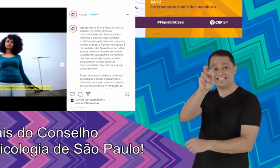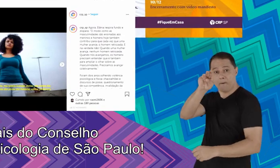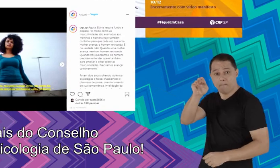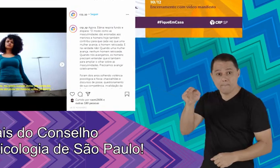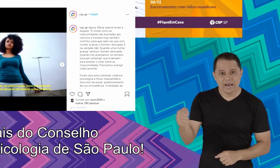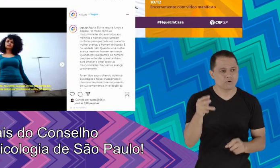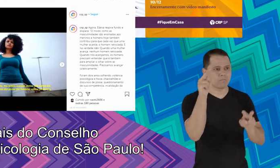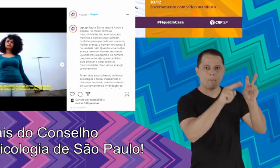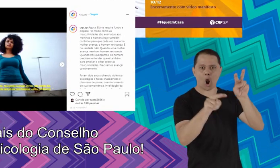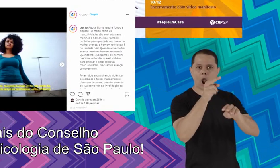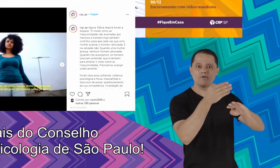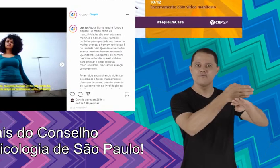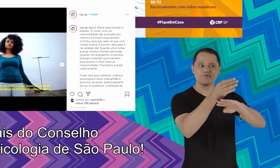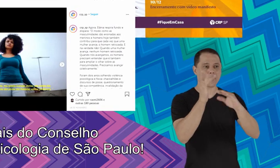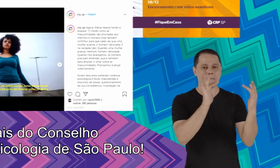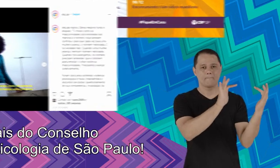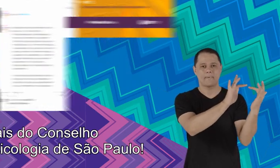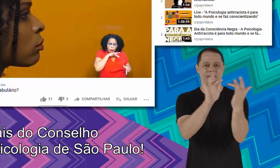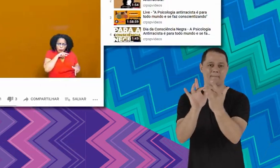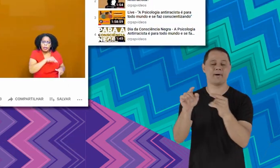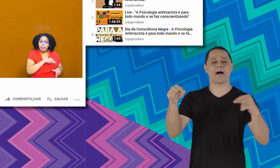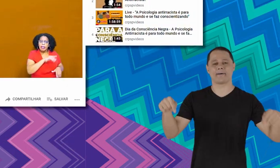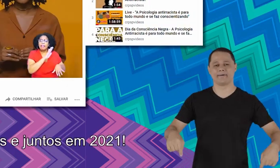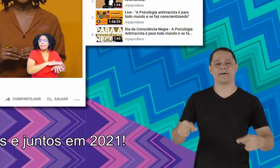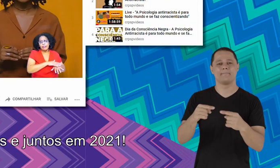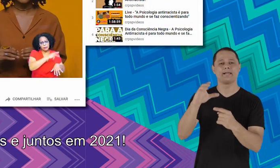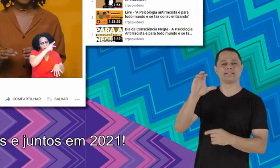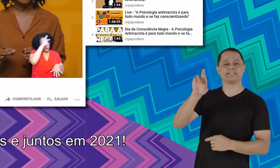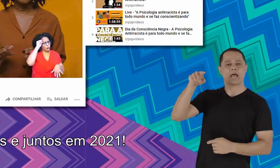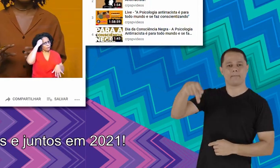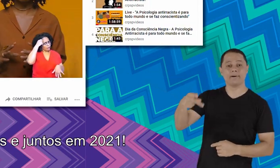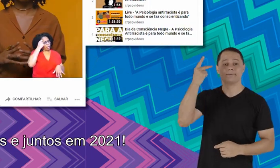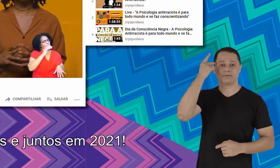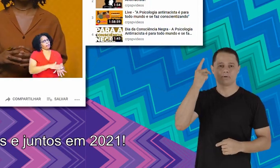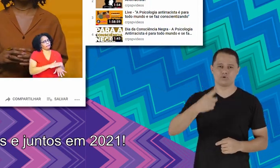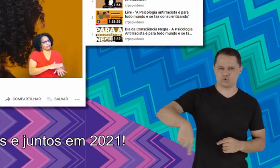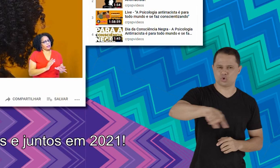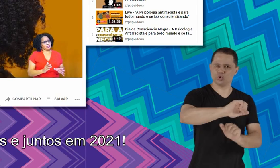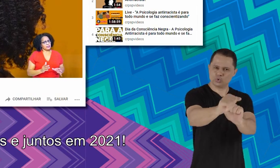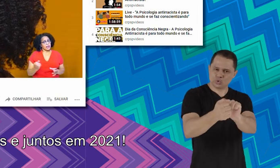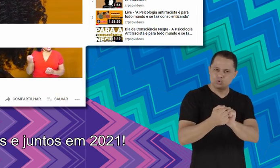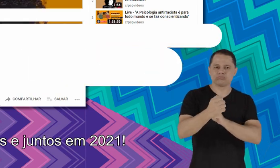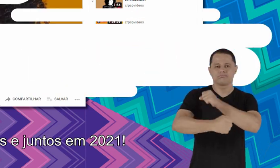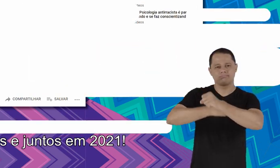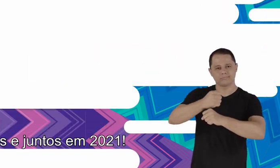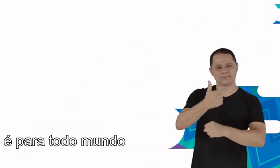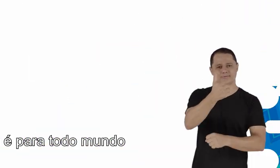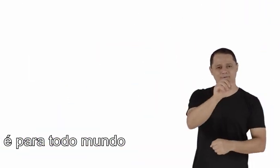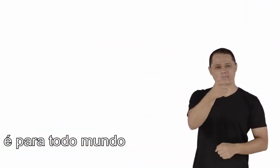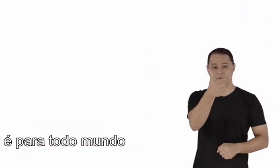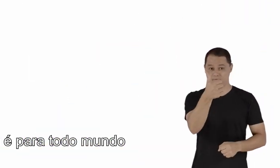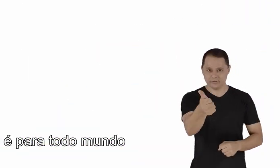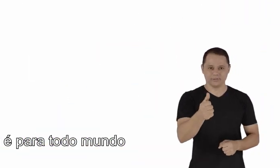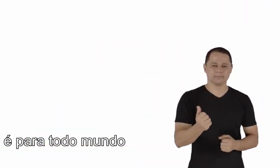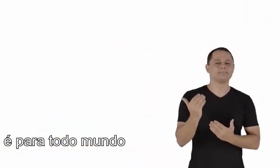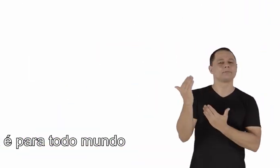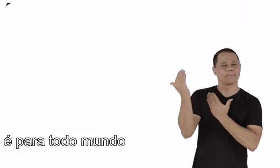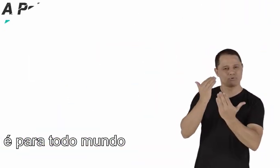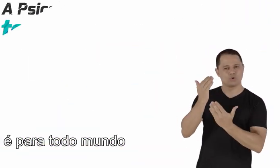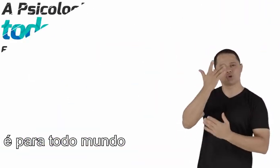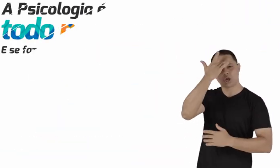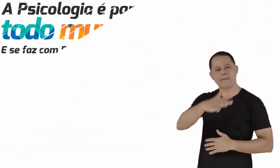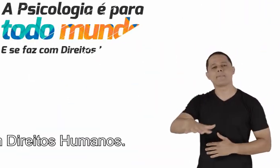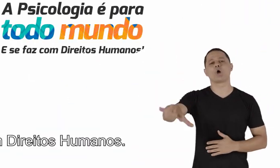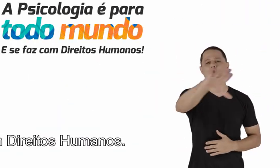Conselho Regional de Psicologia de São Paulo. Vamos juntos e juntas em 2021! A psicologia é para